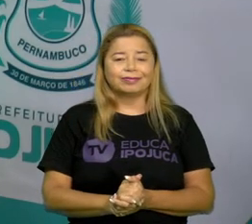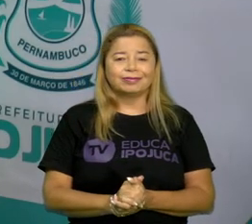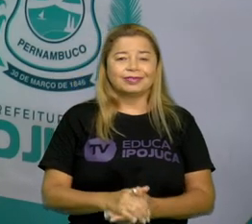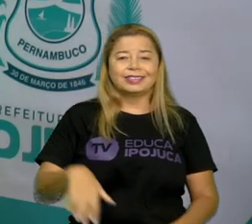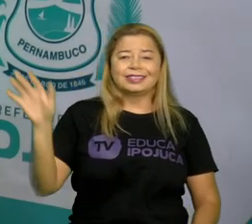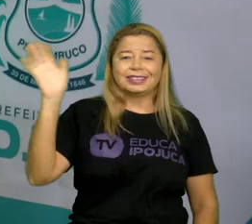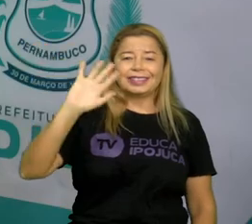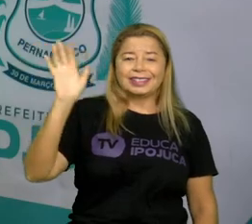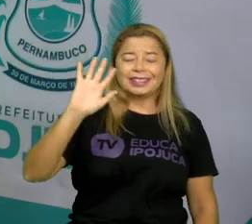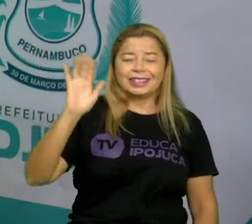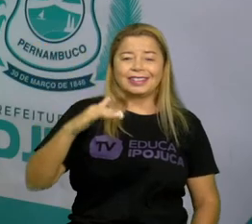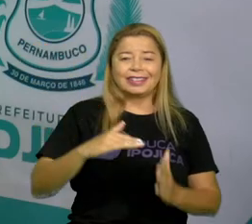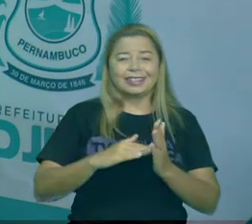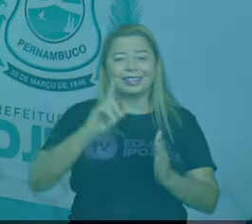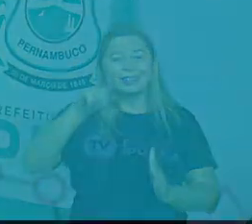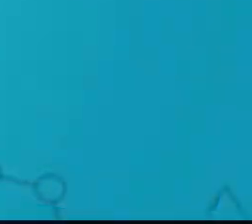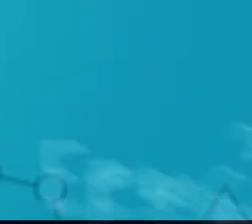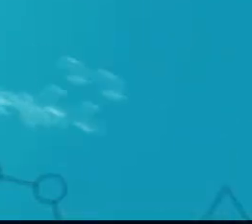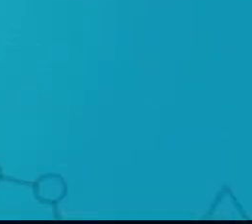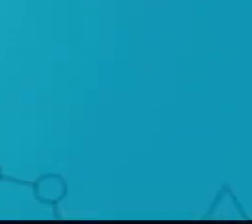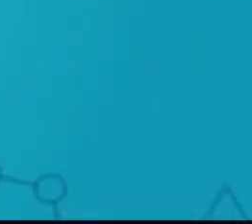Tchau, gente. Até a próxima aula.